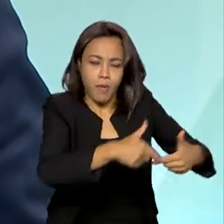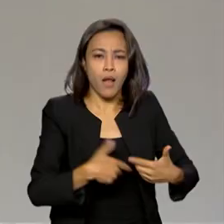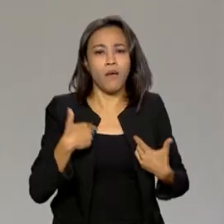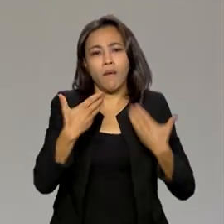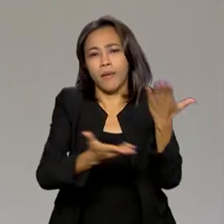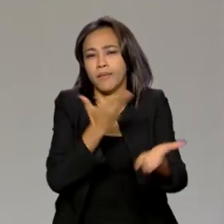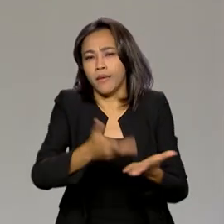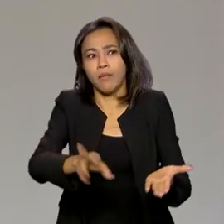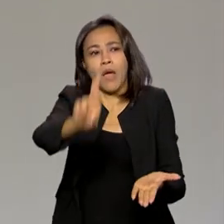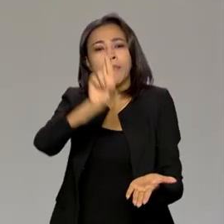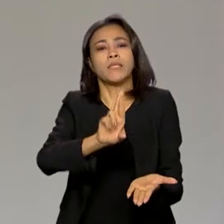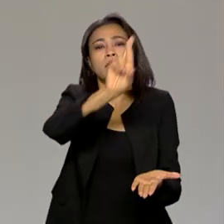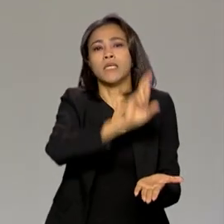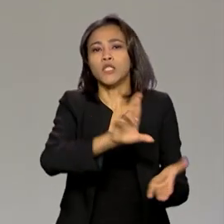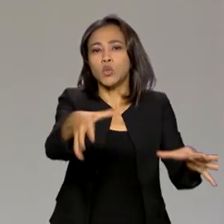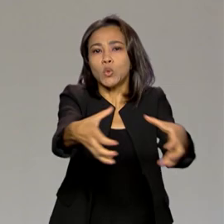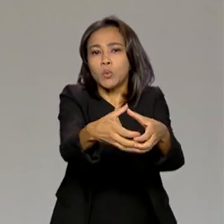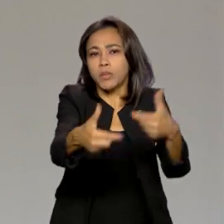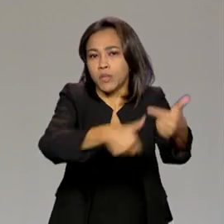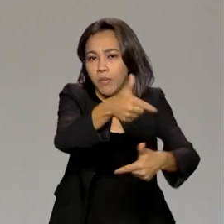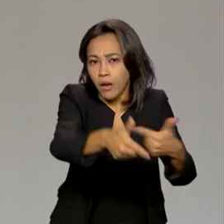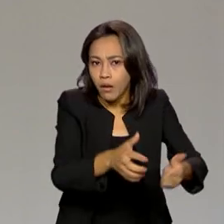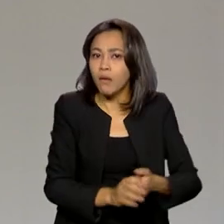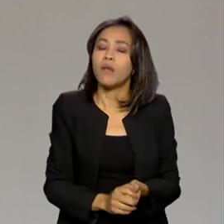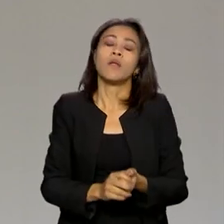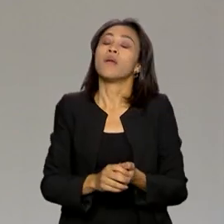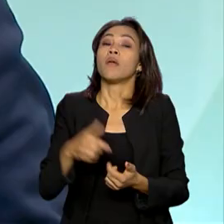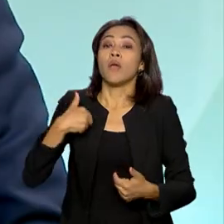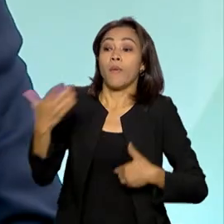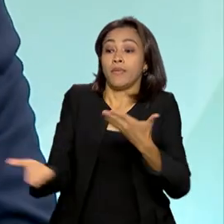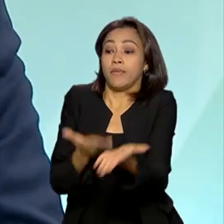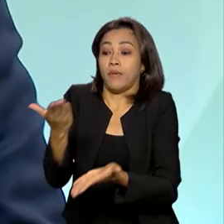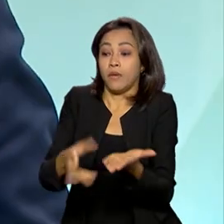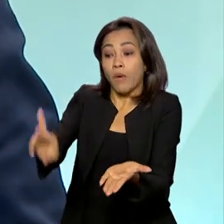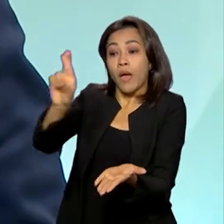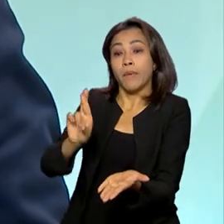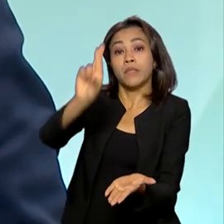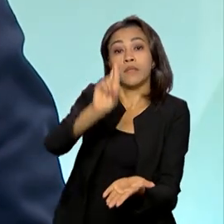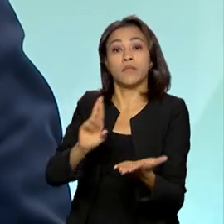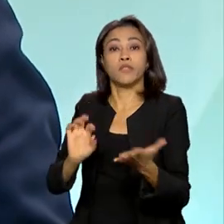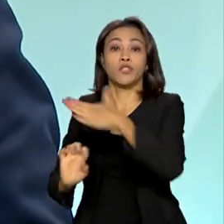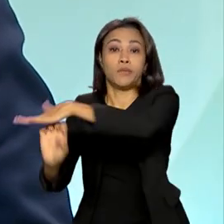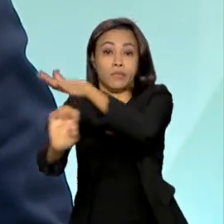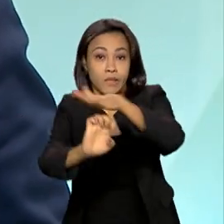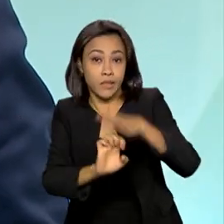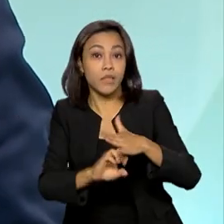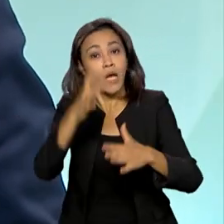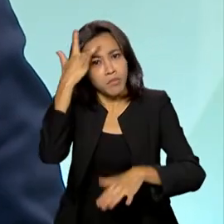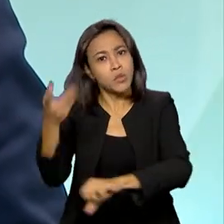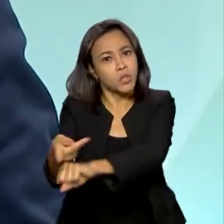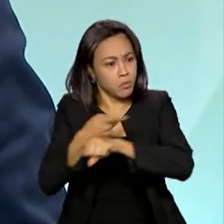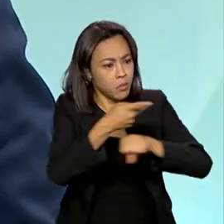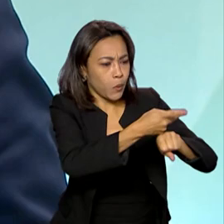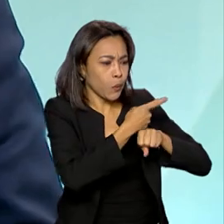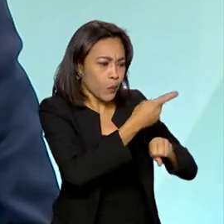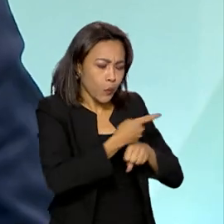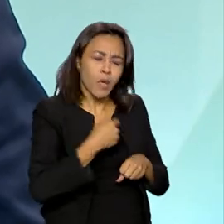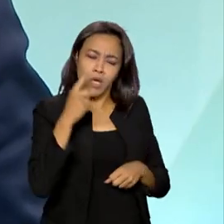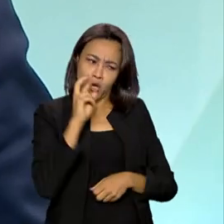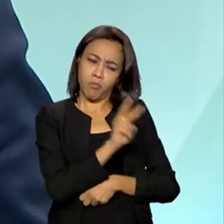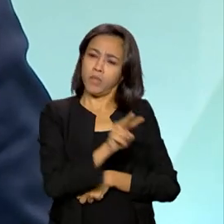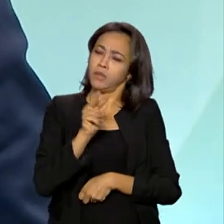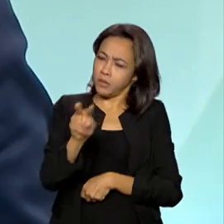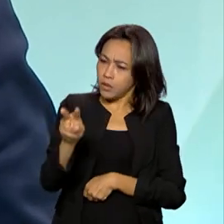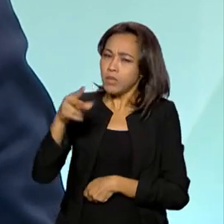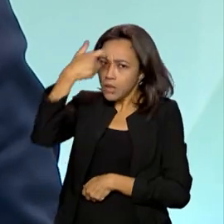trabalhadora, os empresários, os representantes dos empresários, as pessoas que me procuram. E a cabeça tem mudado muito. As pessoas